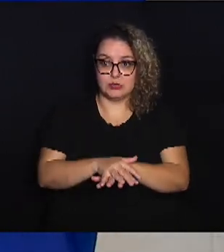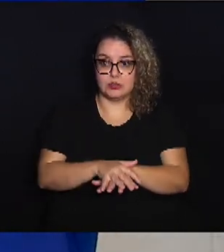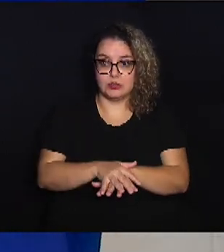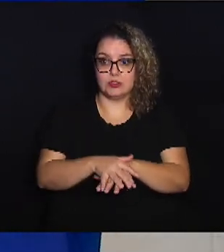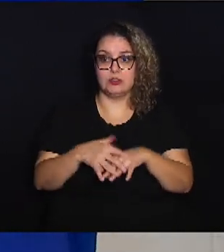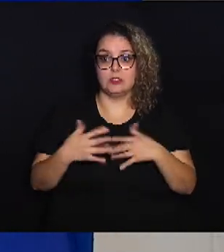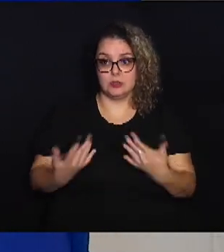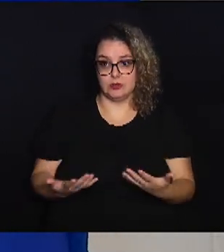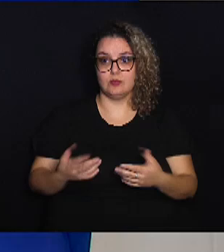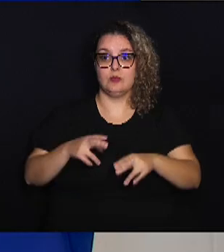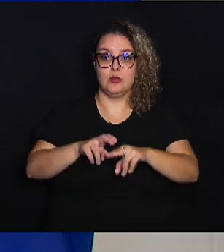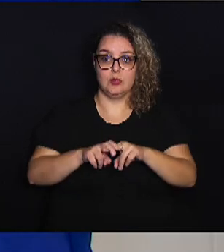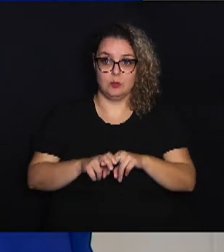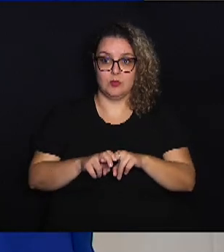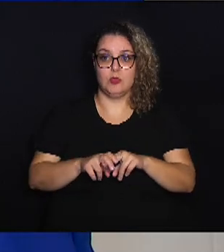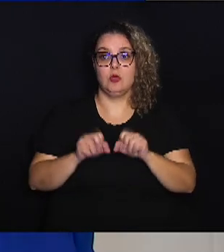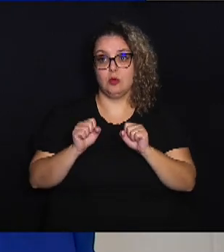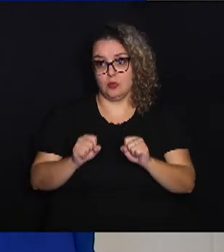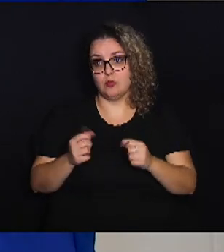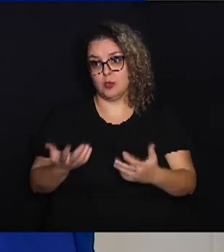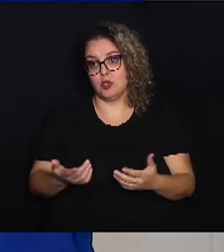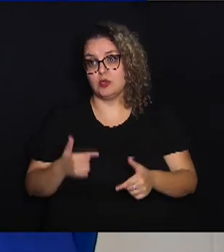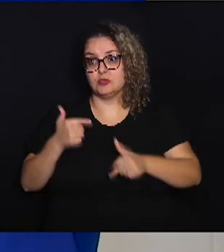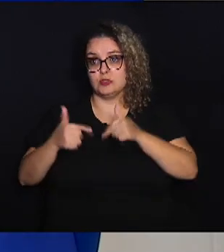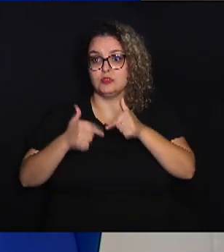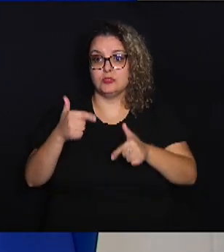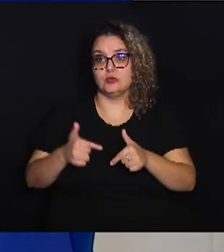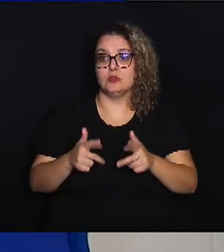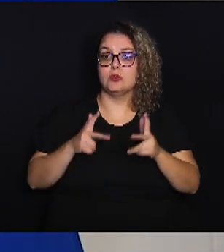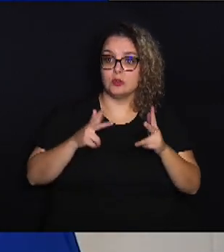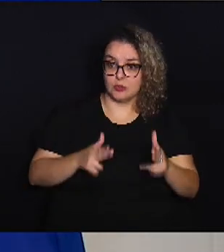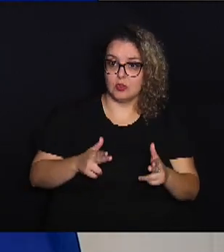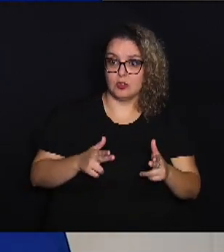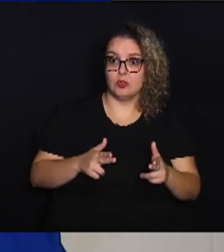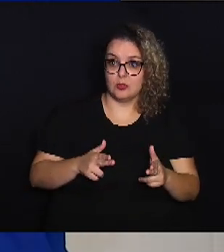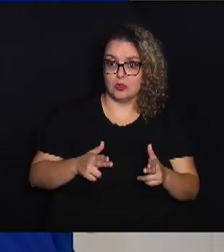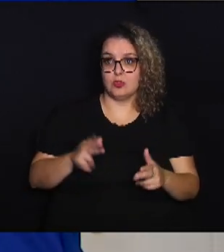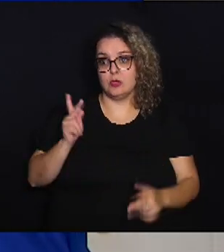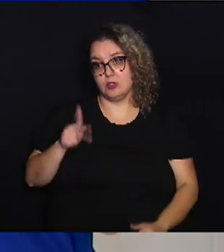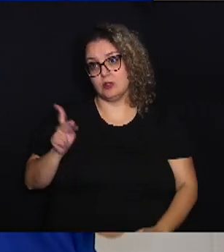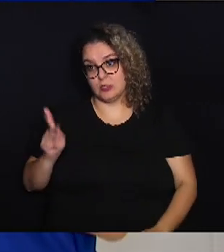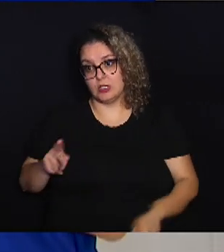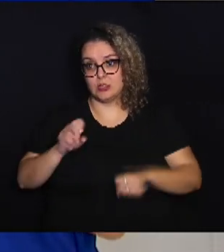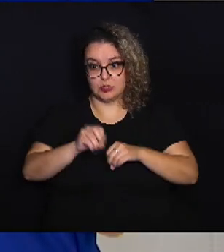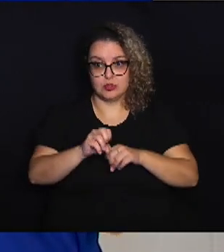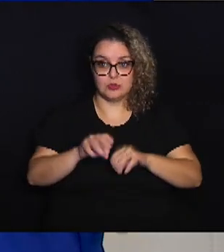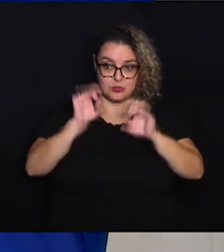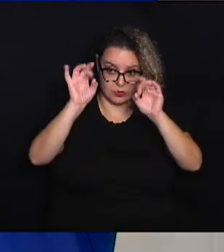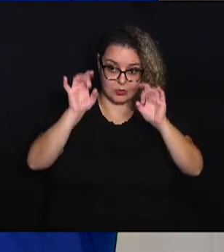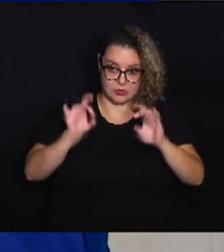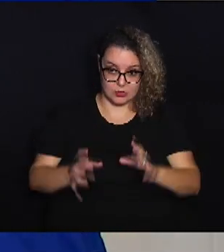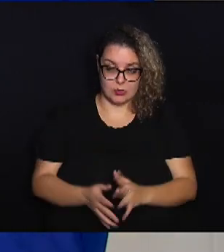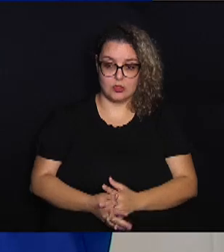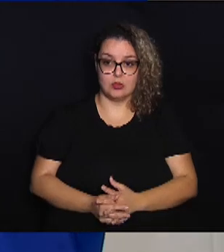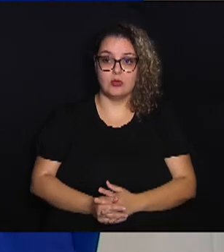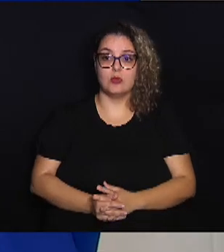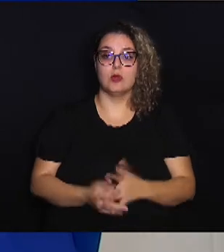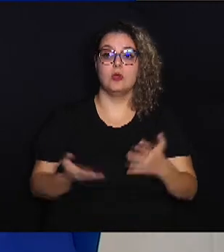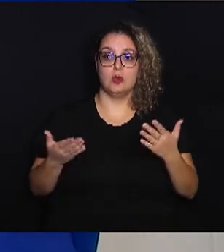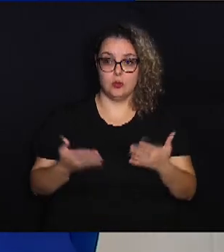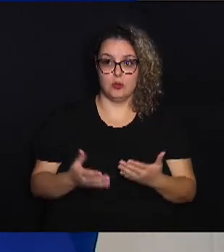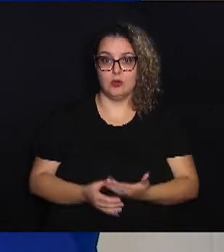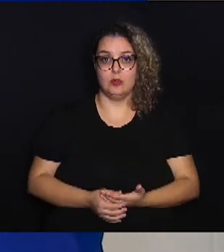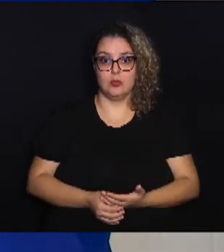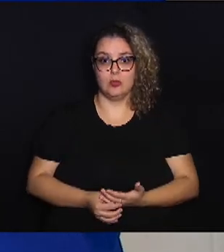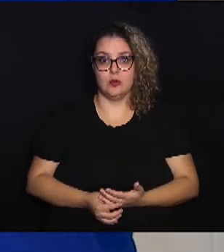Então, por isso, eu posso trabalhar com ser professora de educação especial. Hoje...